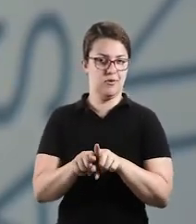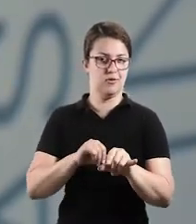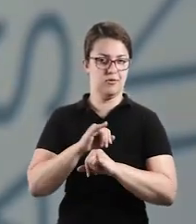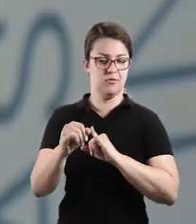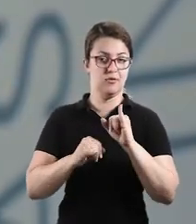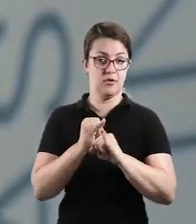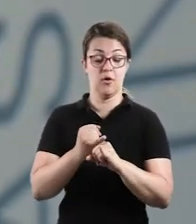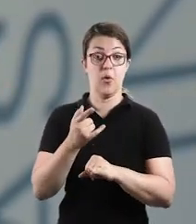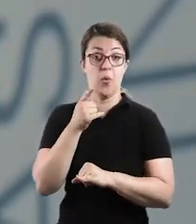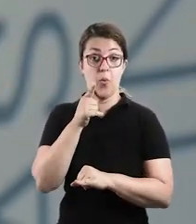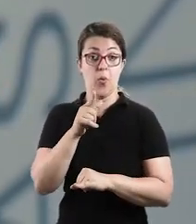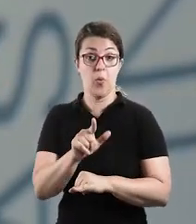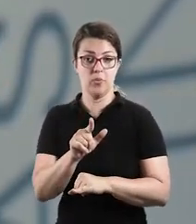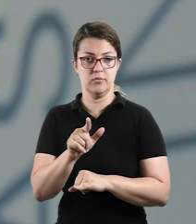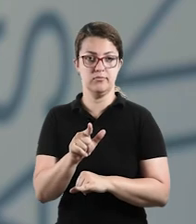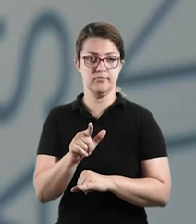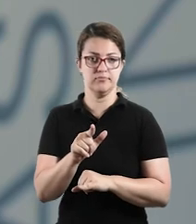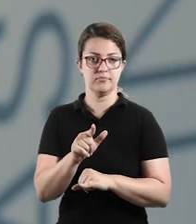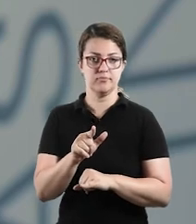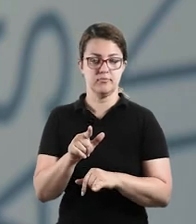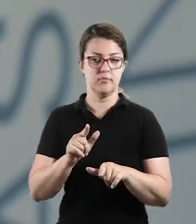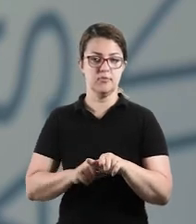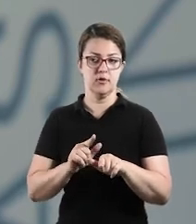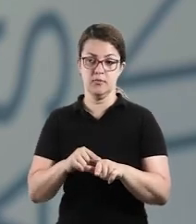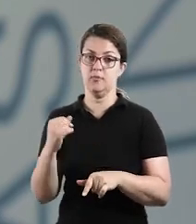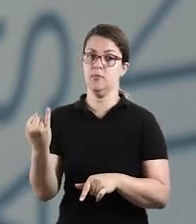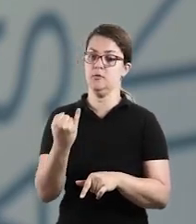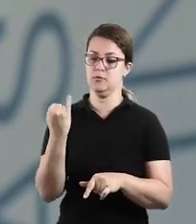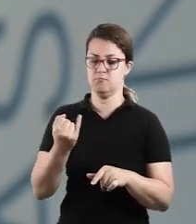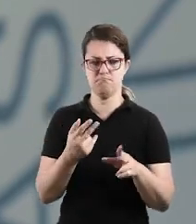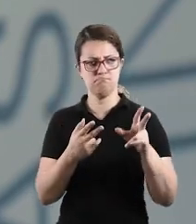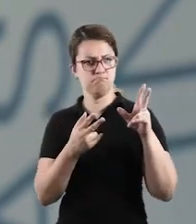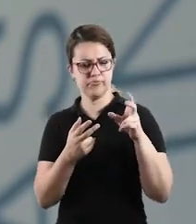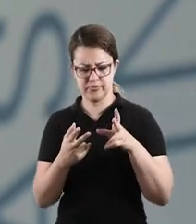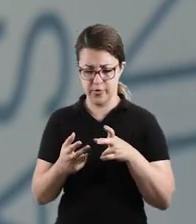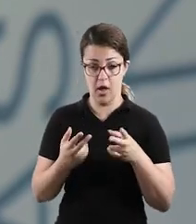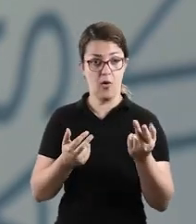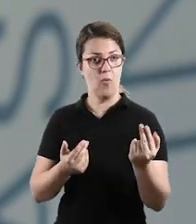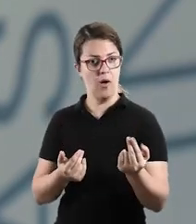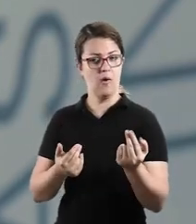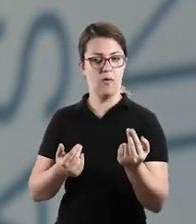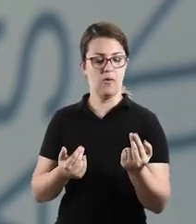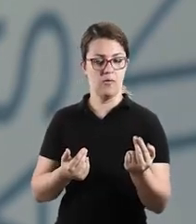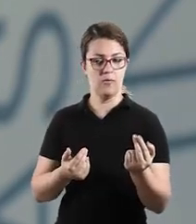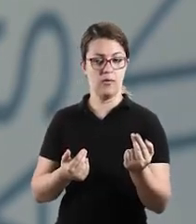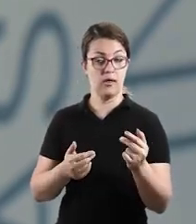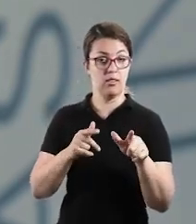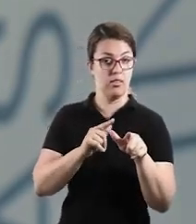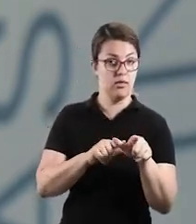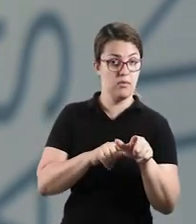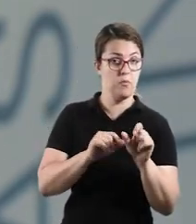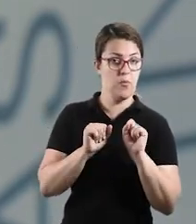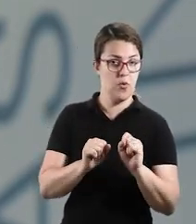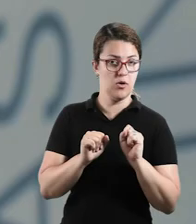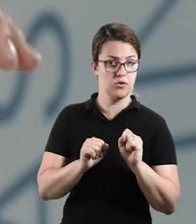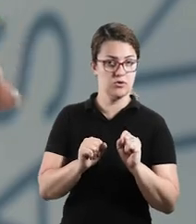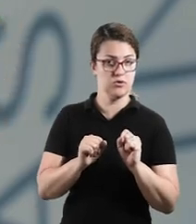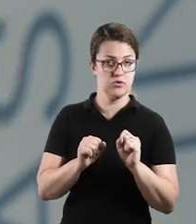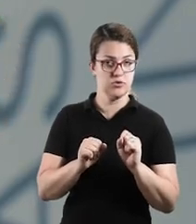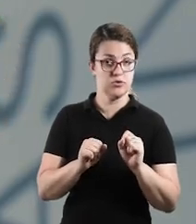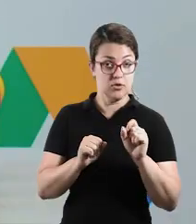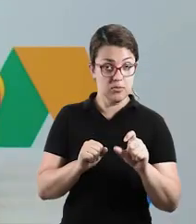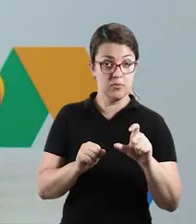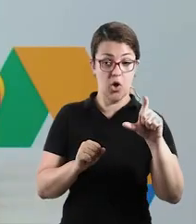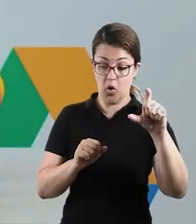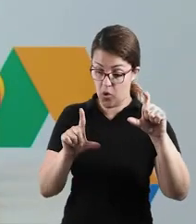internet, esse outro tipo de fonte. Então é importante ver se a criança faz essa associação, que a mesma letra pode